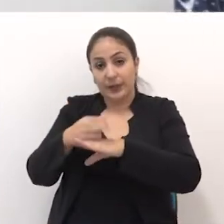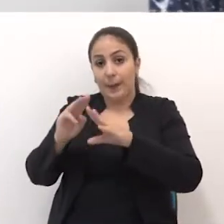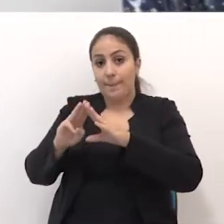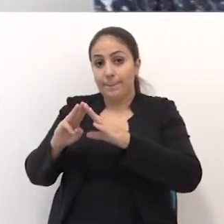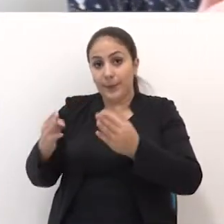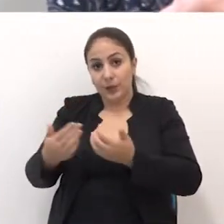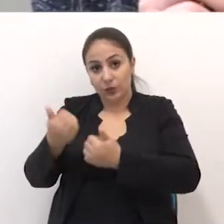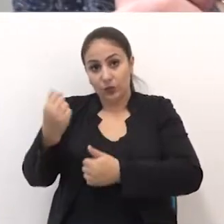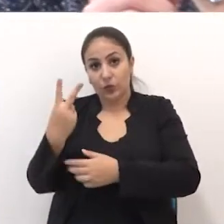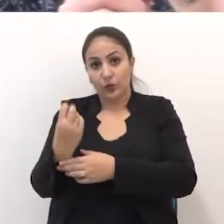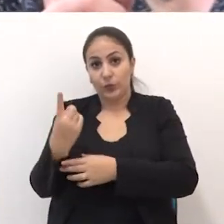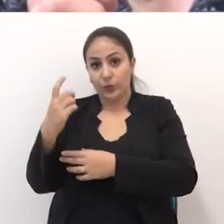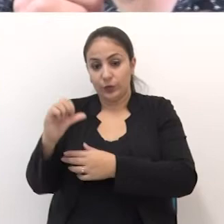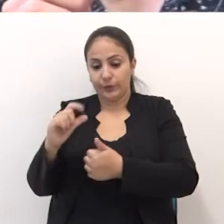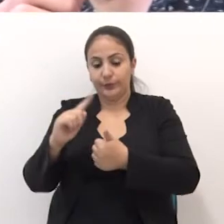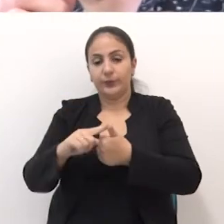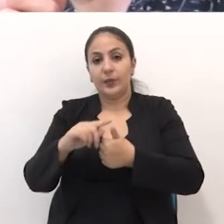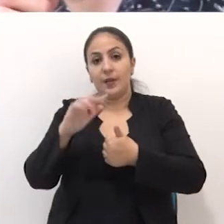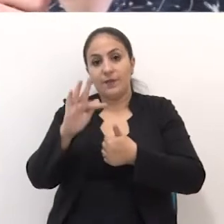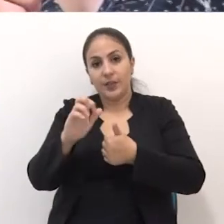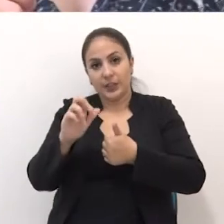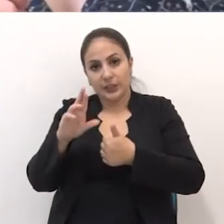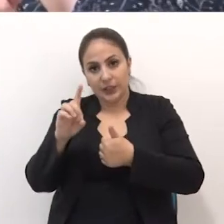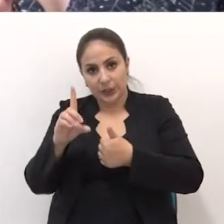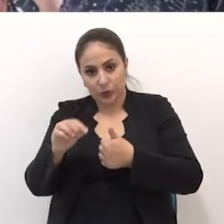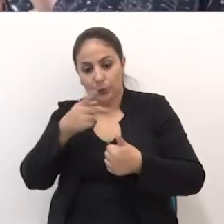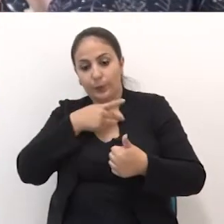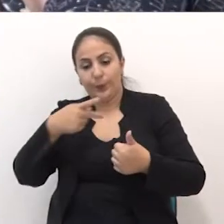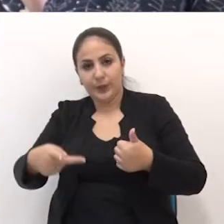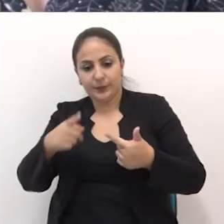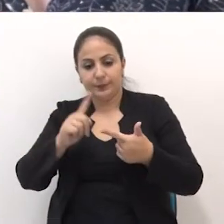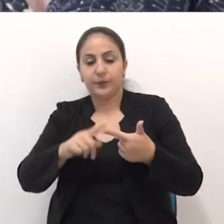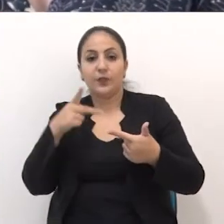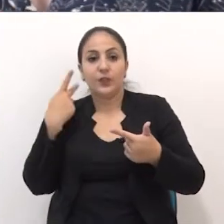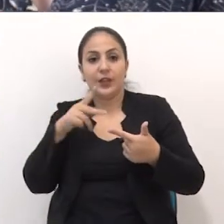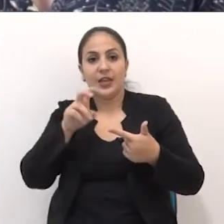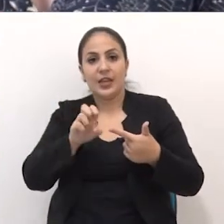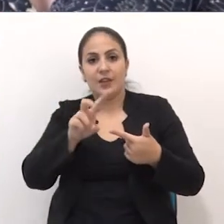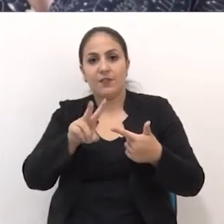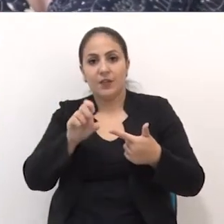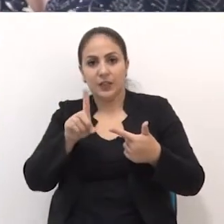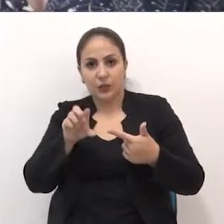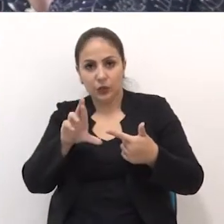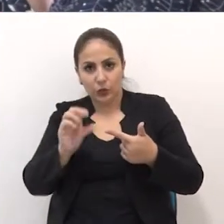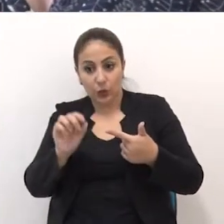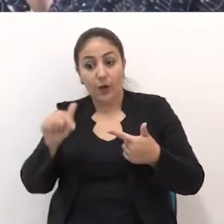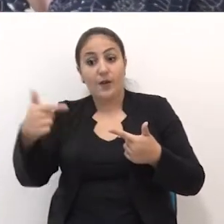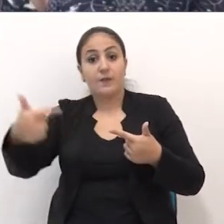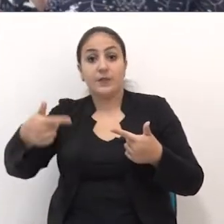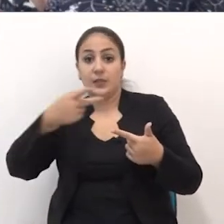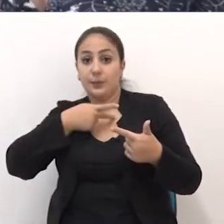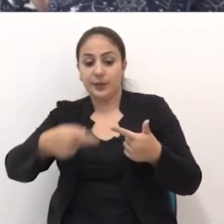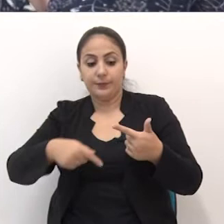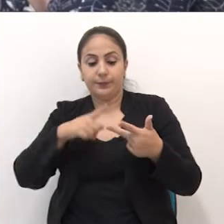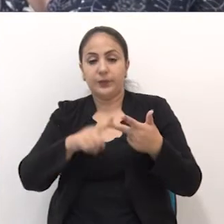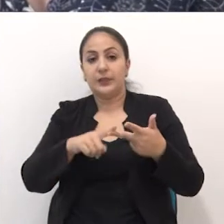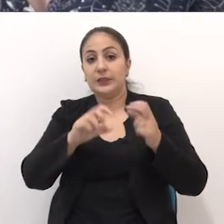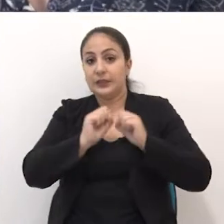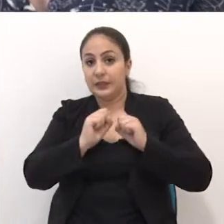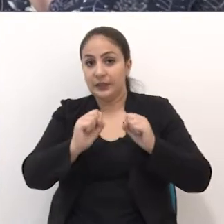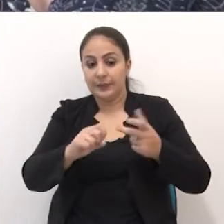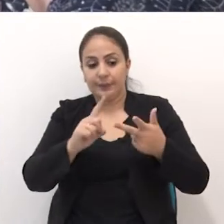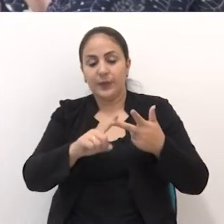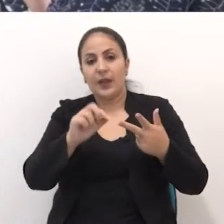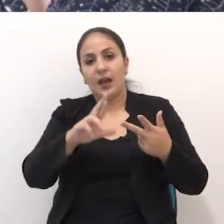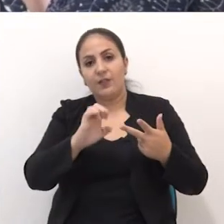2019, além do vereador Fernando Rigon como presidente, o vereador Evandro Meirelles, que é o vice, e os secretários